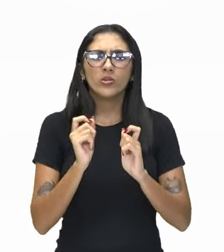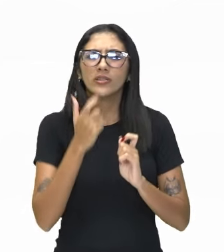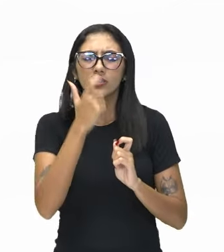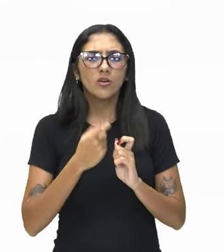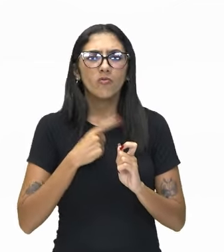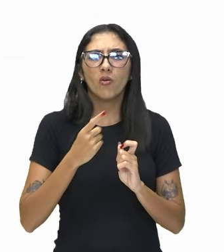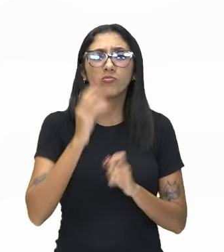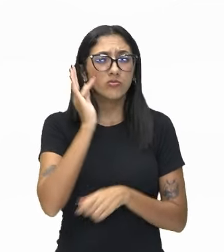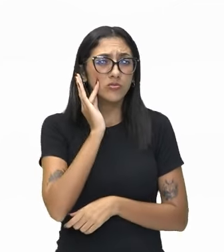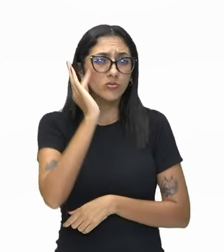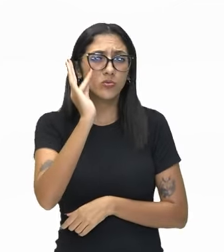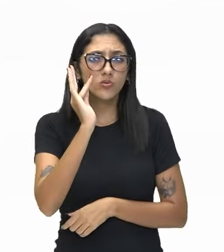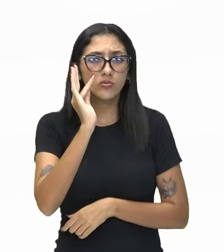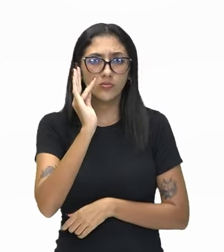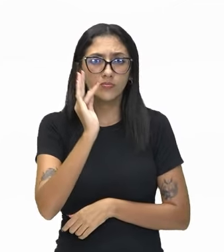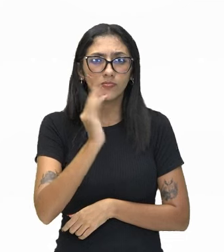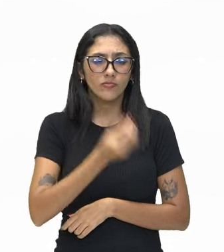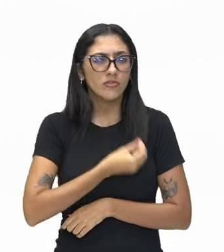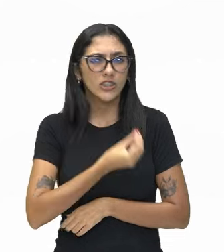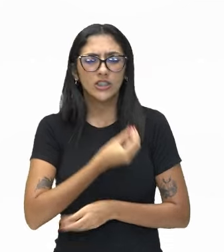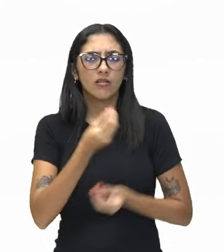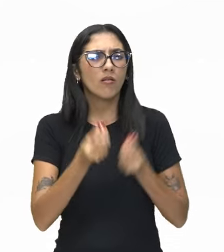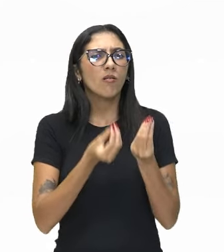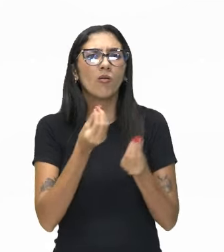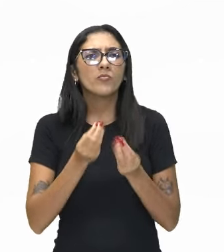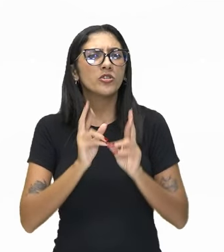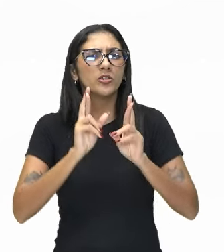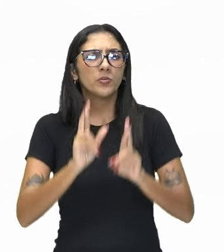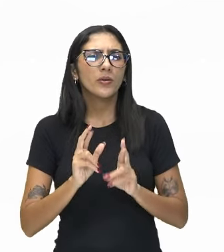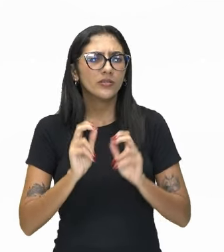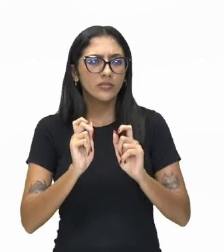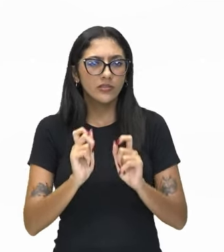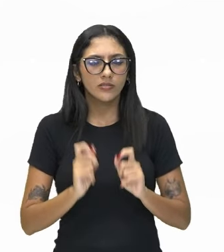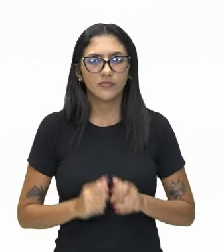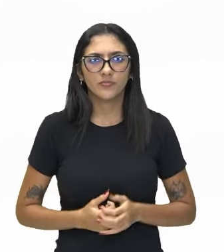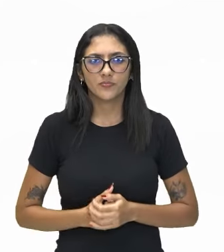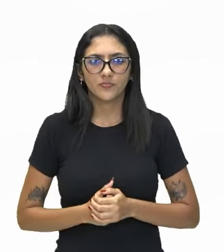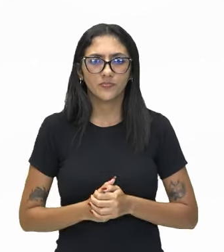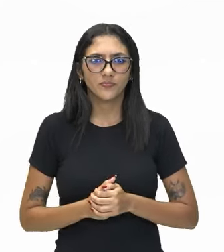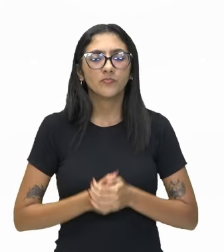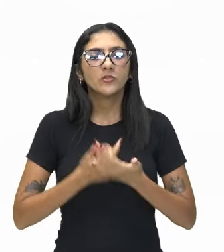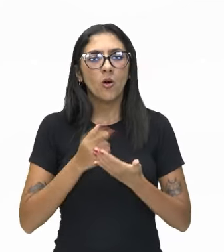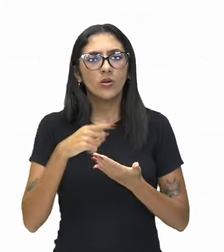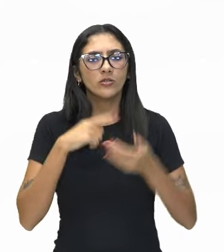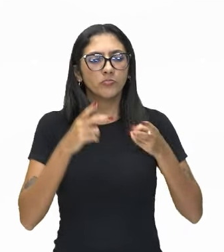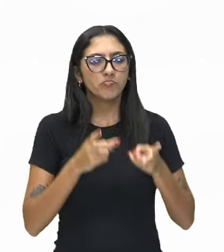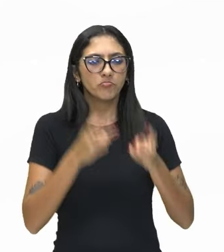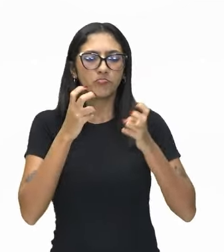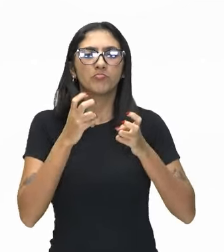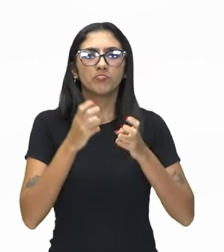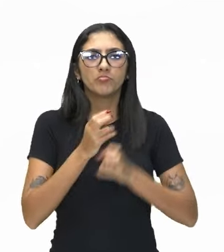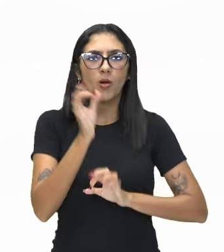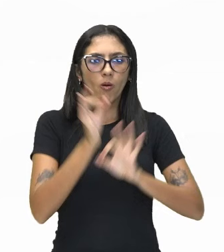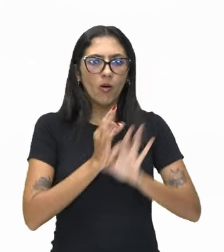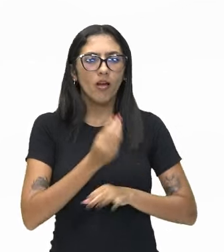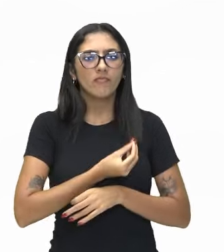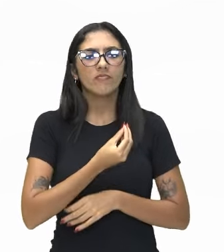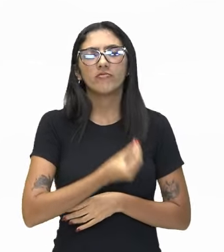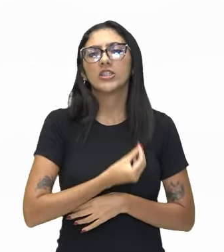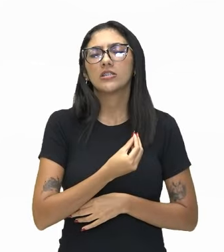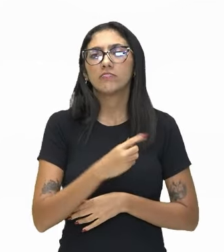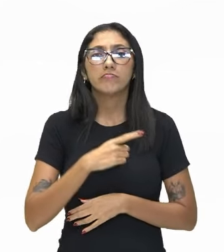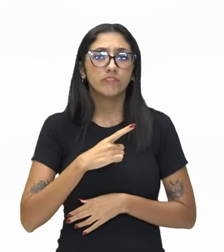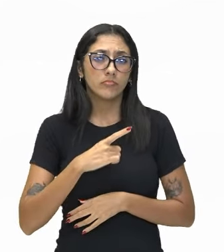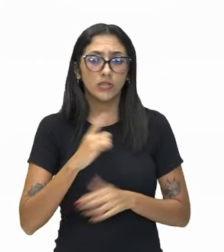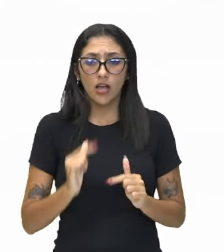existir? E aí, tenho que perceber o quê? Que nesse processo de projetar a minha vida, eu vou agindo dentro